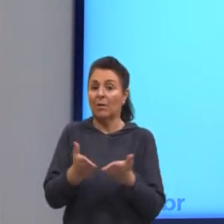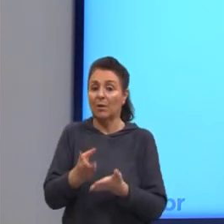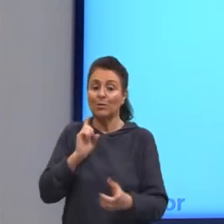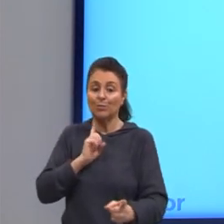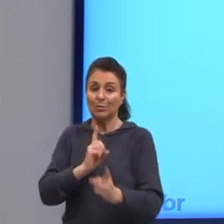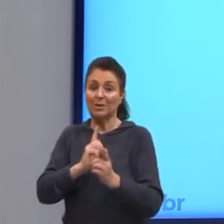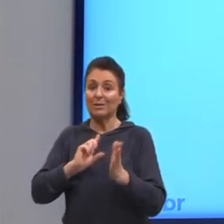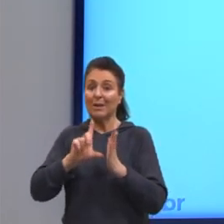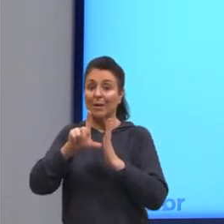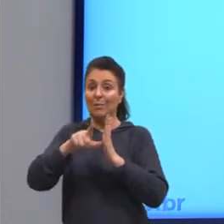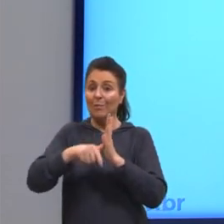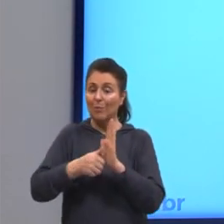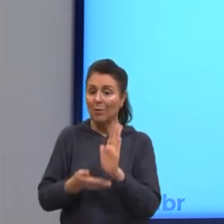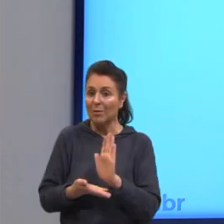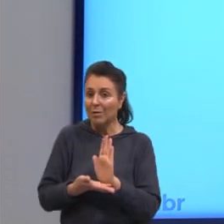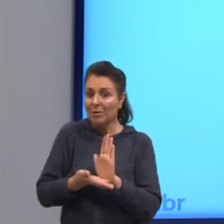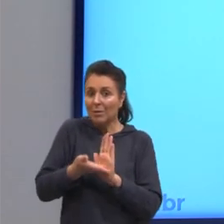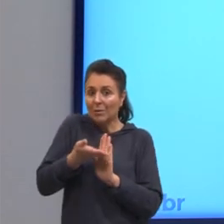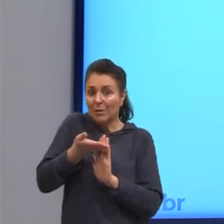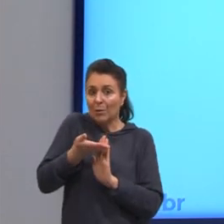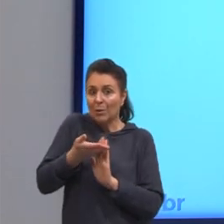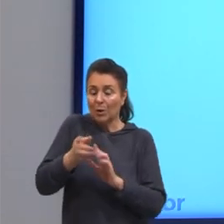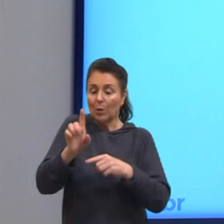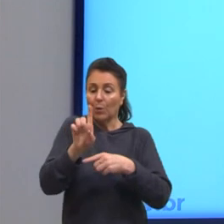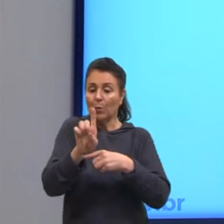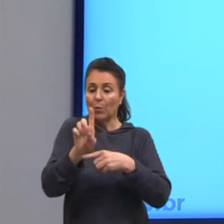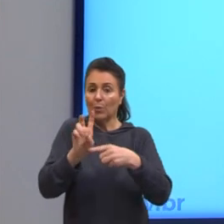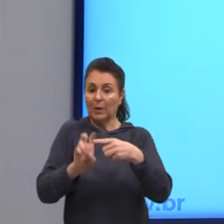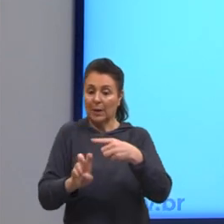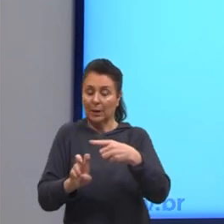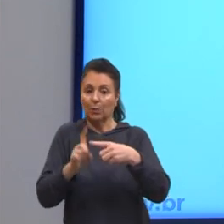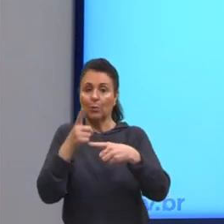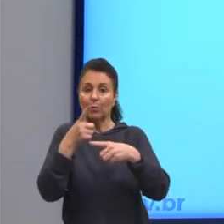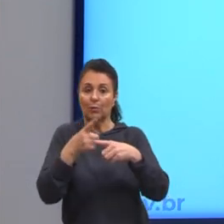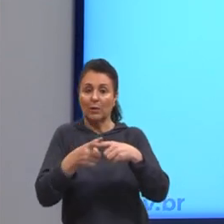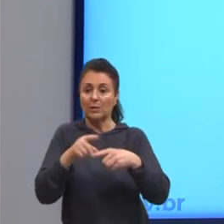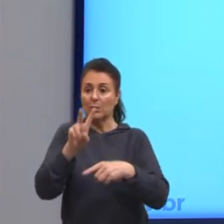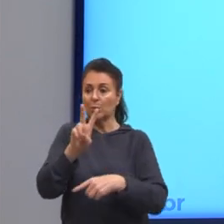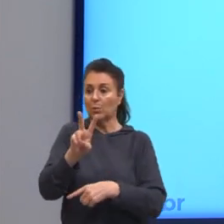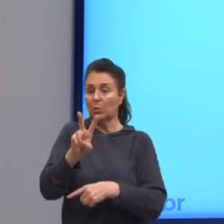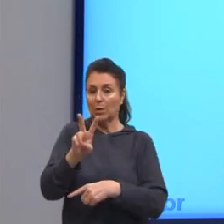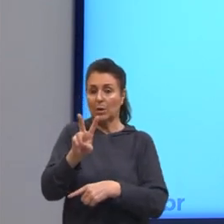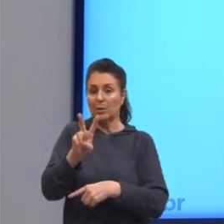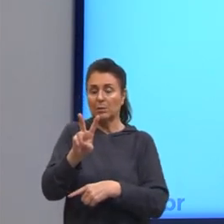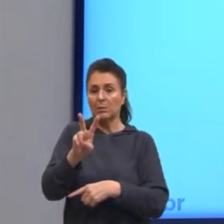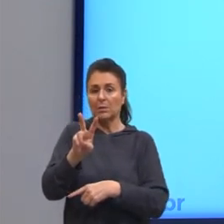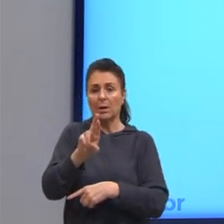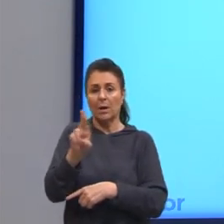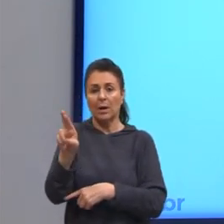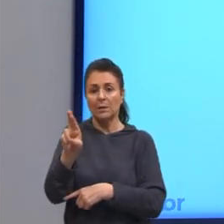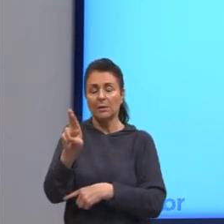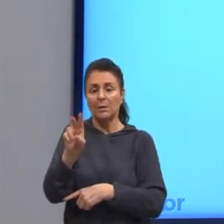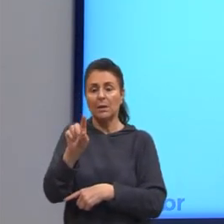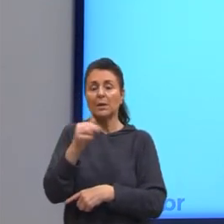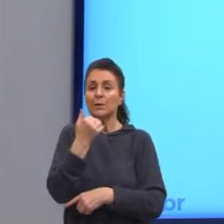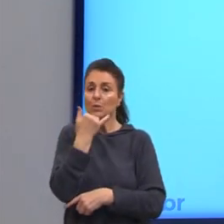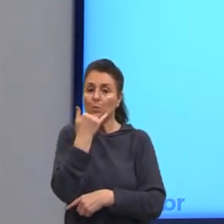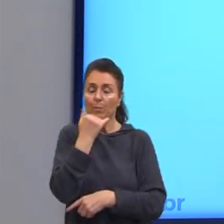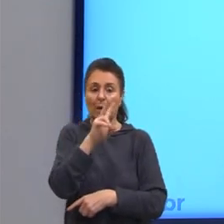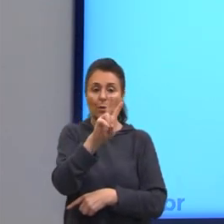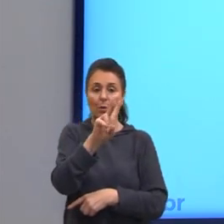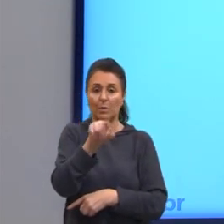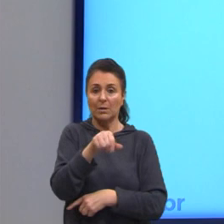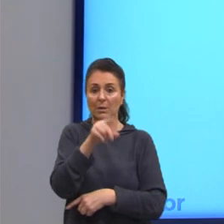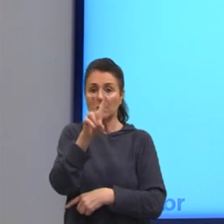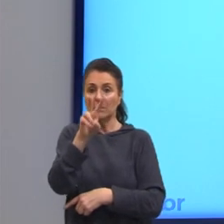Então, mesma forma, 1 quinto vezes 2 reais e 20 centavos. Eu continuo utilizando